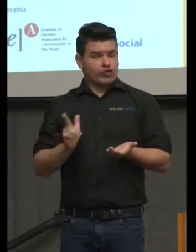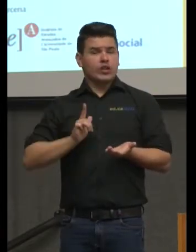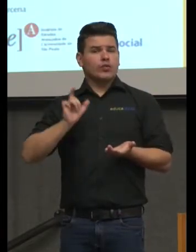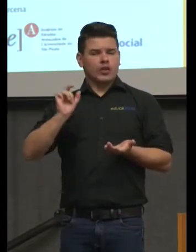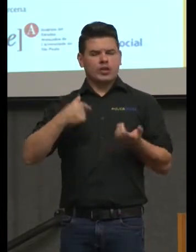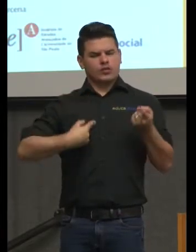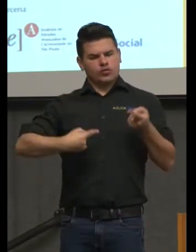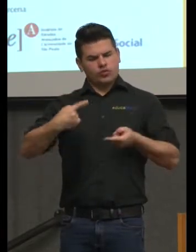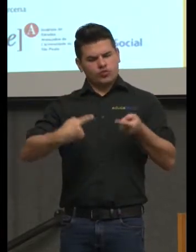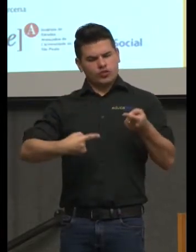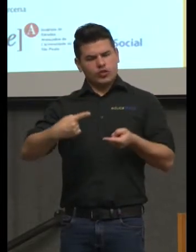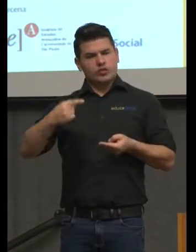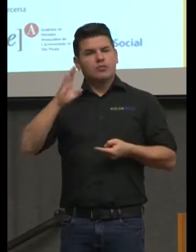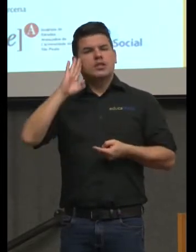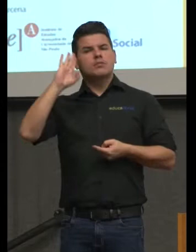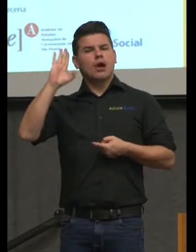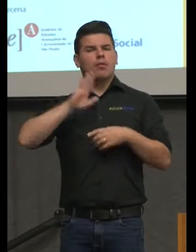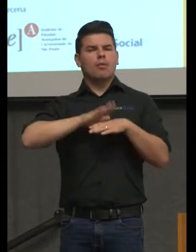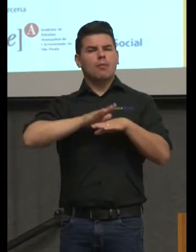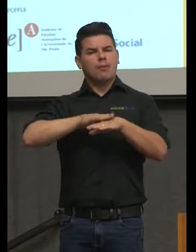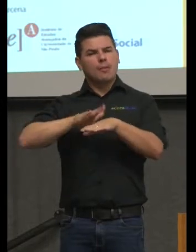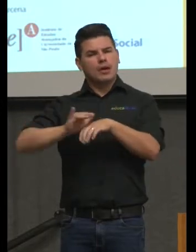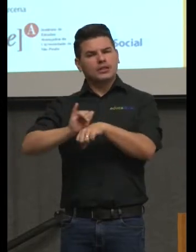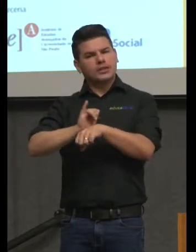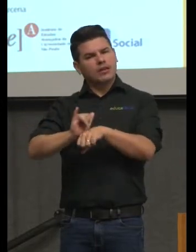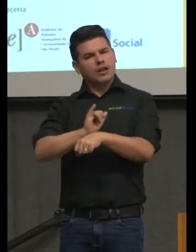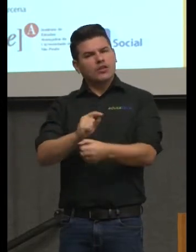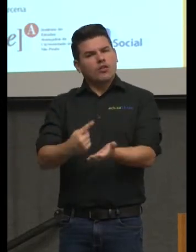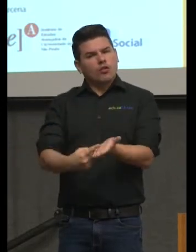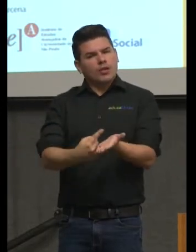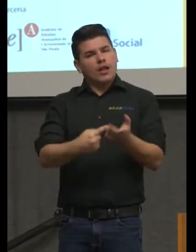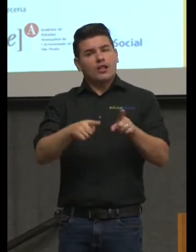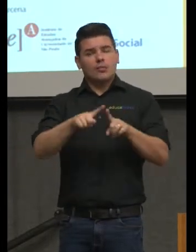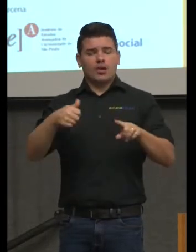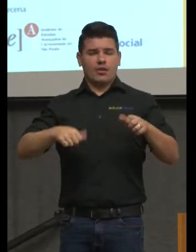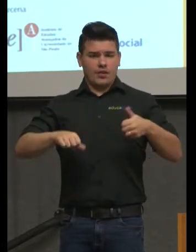discutir planejamento e avaliação.